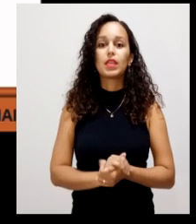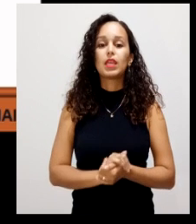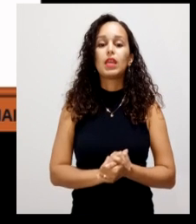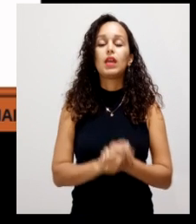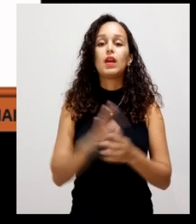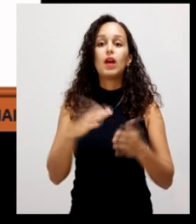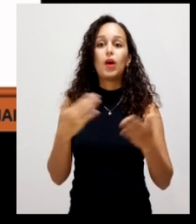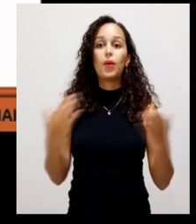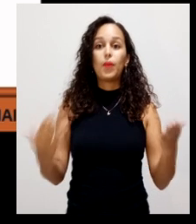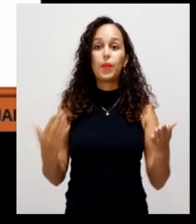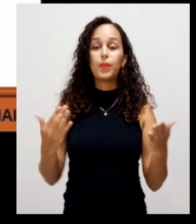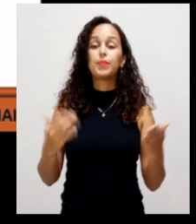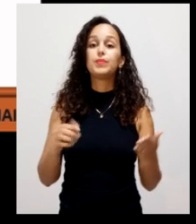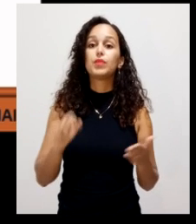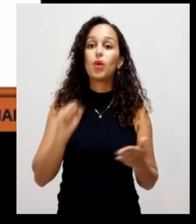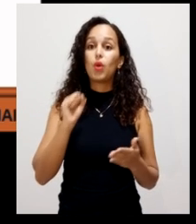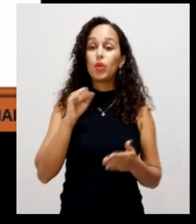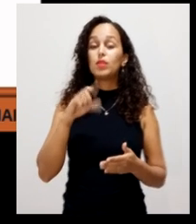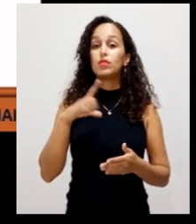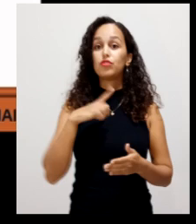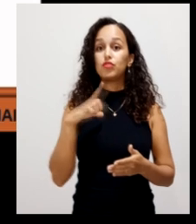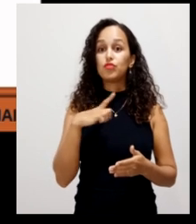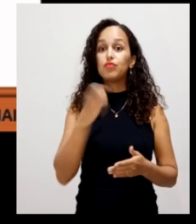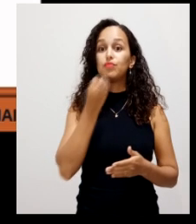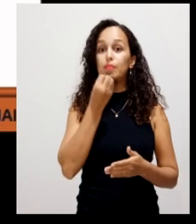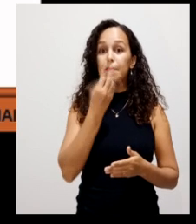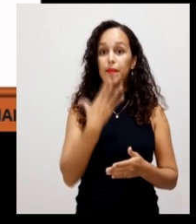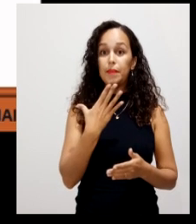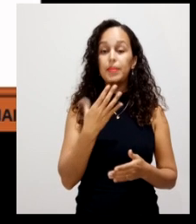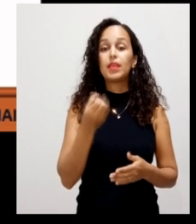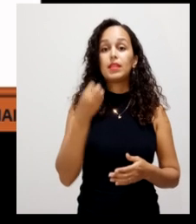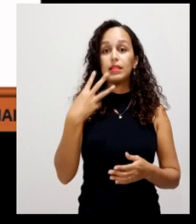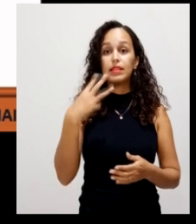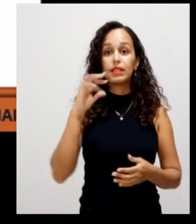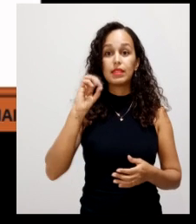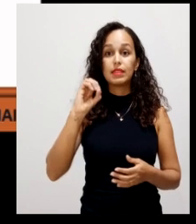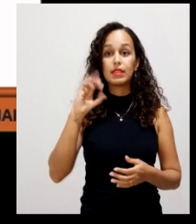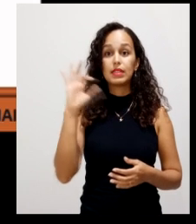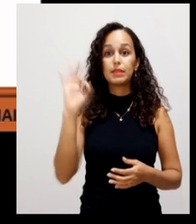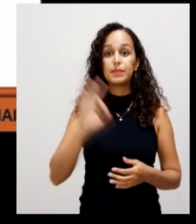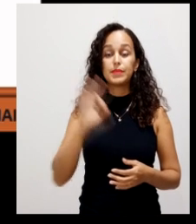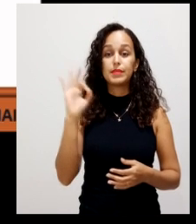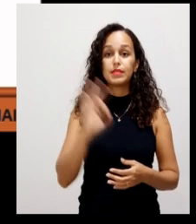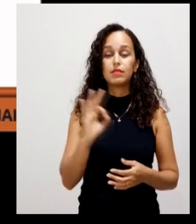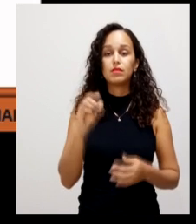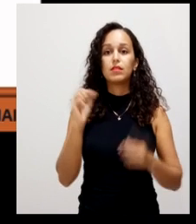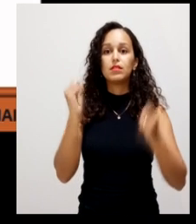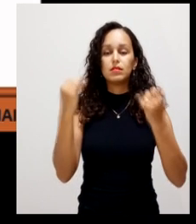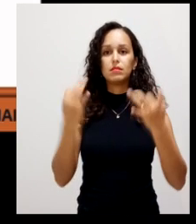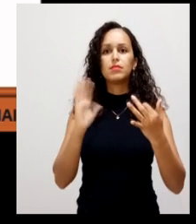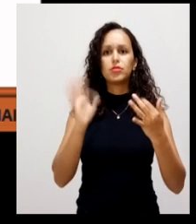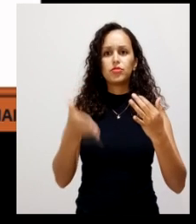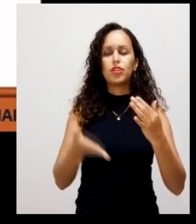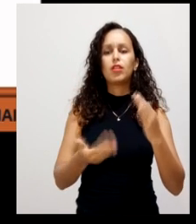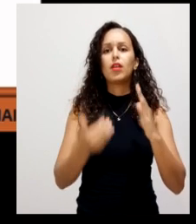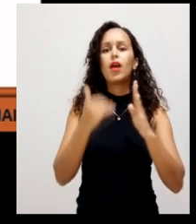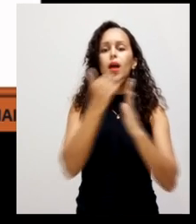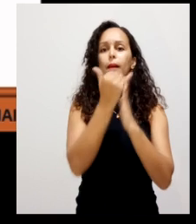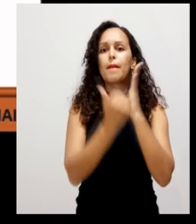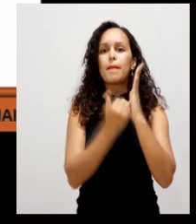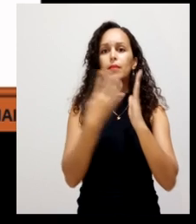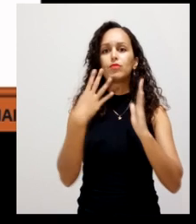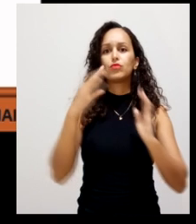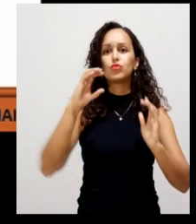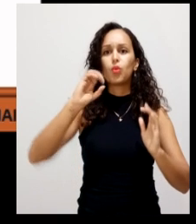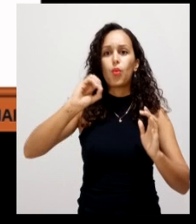quando esse composto ele está maduro ele vai estar na faixa de umidade de 30% quanto a gente falou abaixo de 40% que é que a